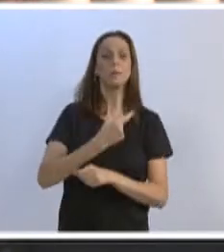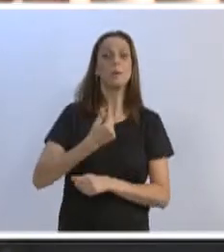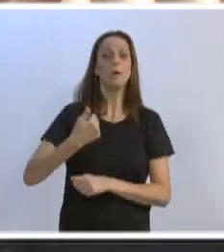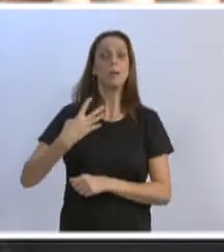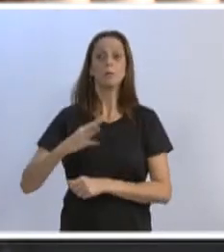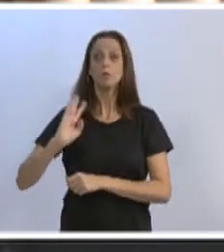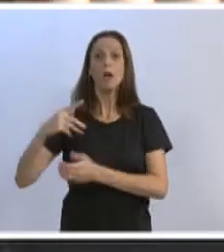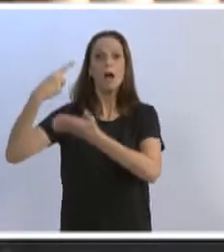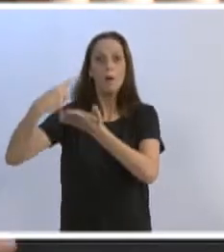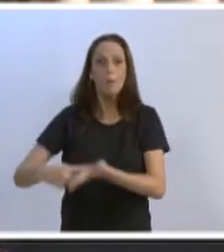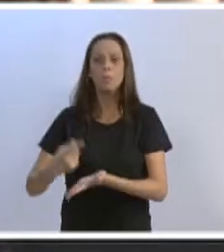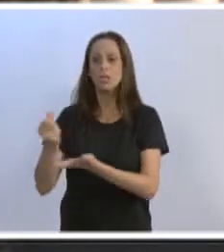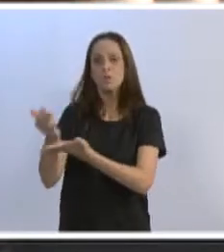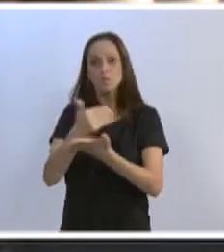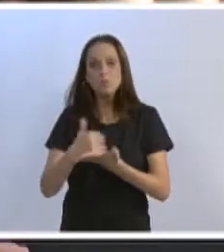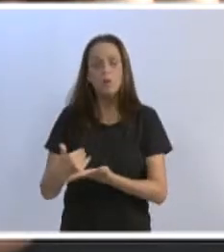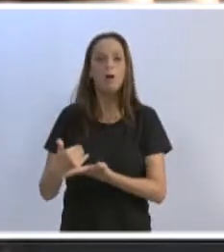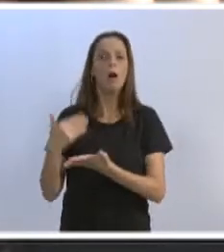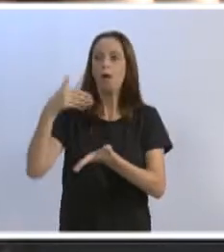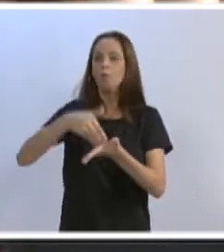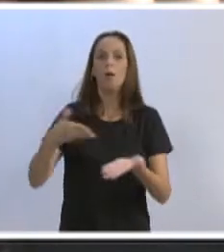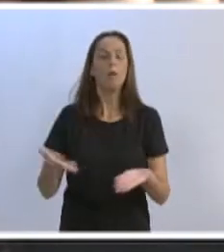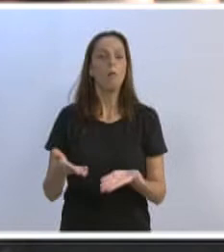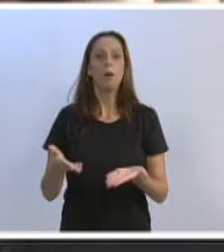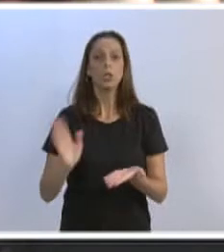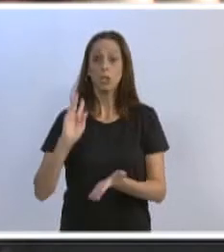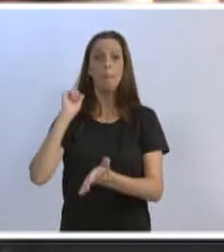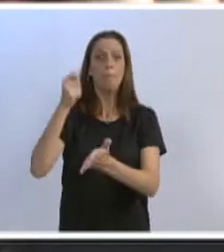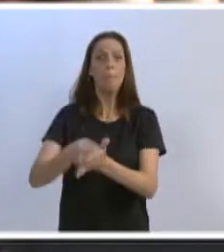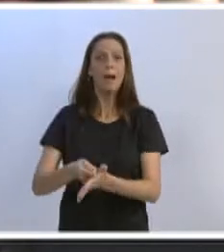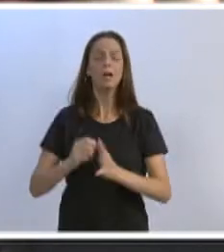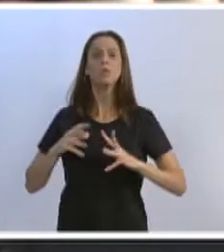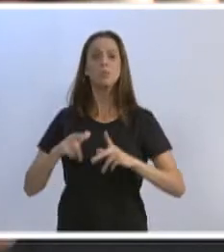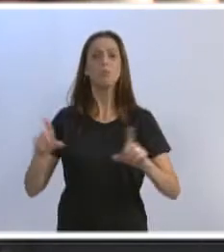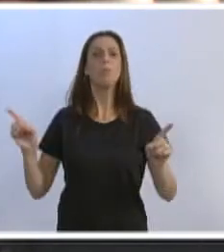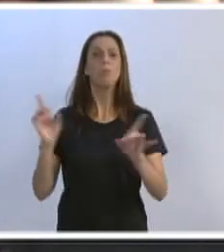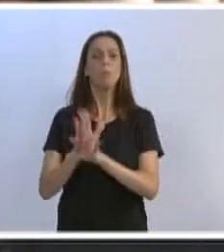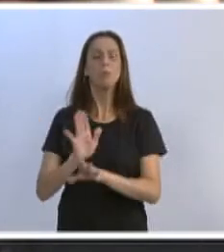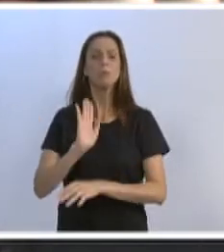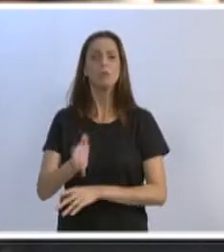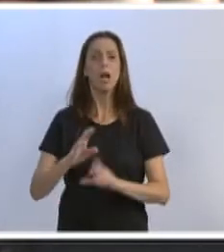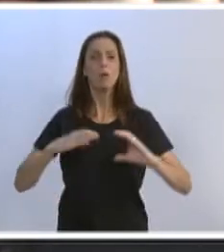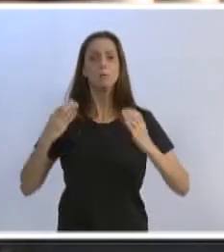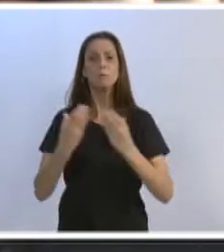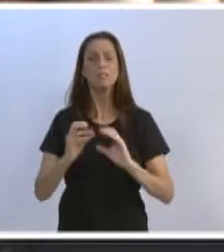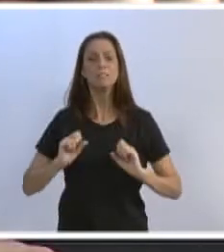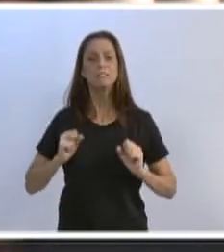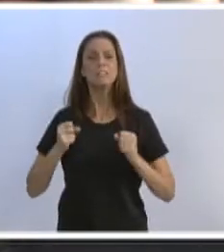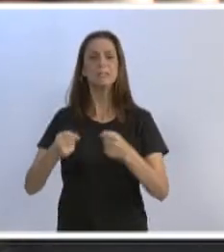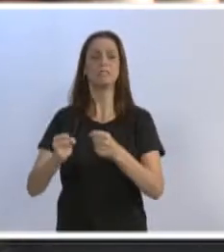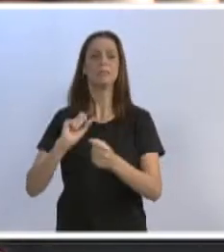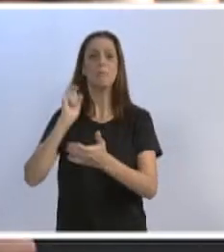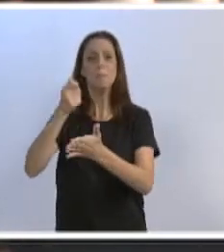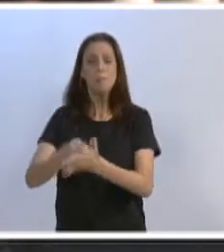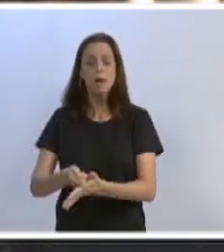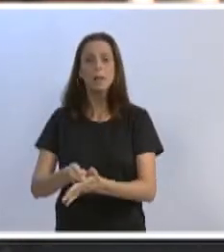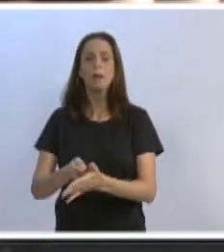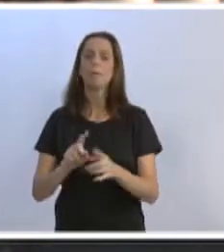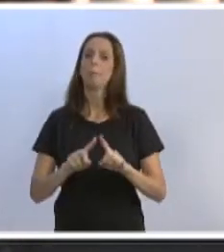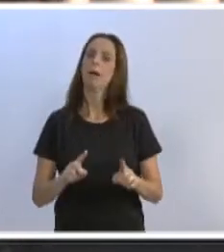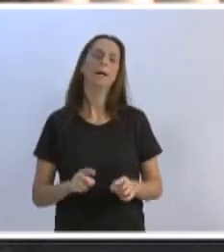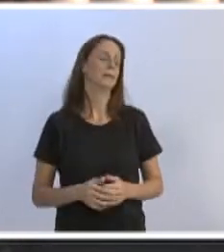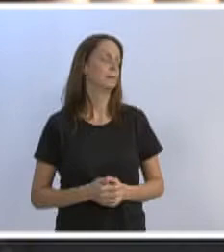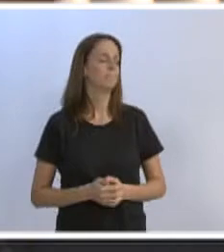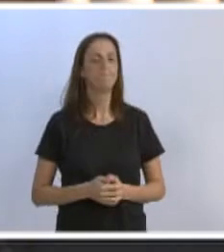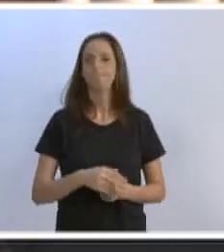2015, 2016, 2017, pagas pelos moradores, pelas comissões que se sacrificaram e paradas. Não andam. Não são